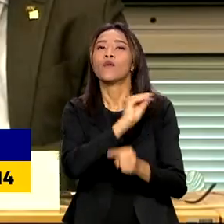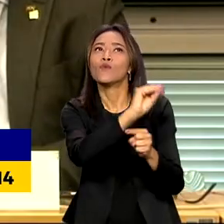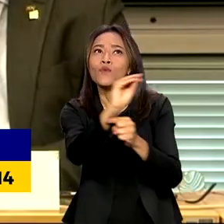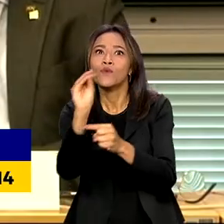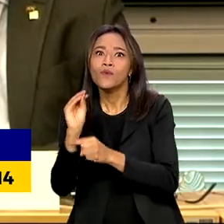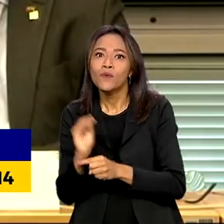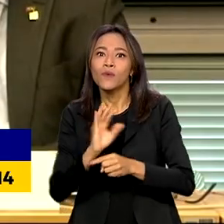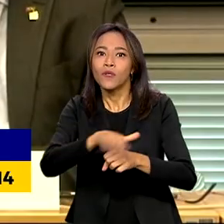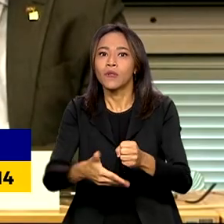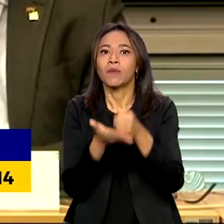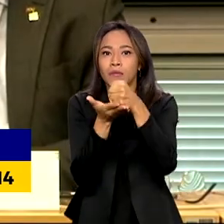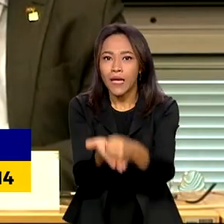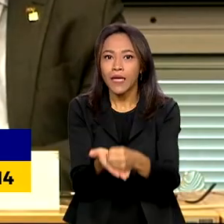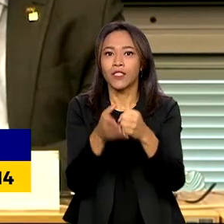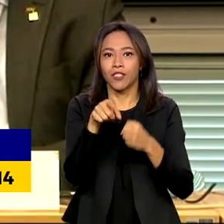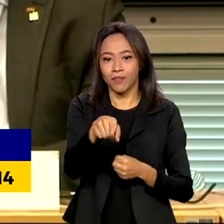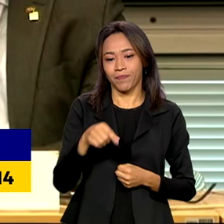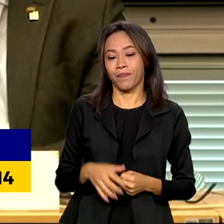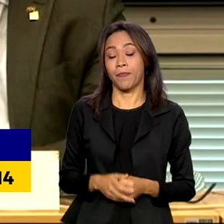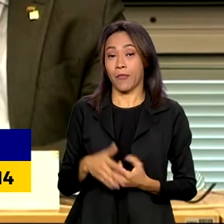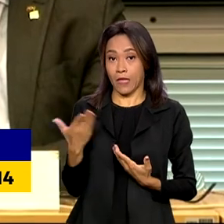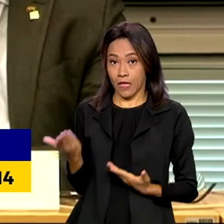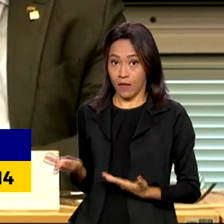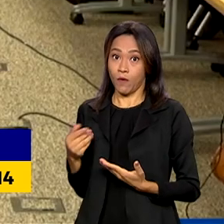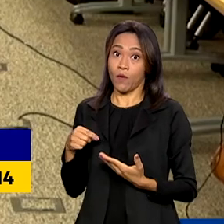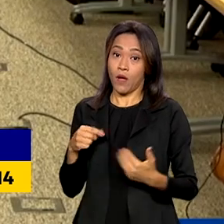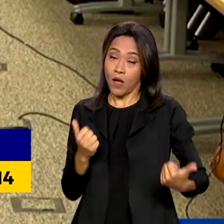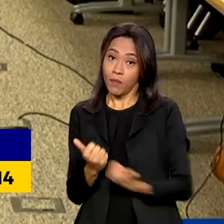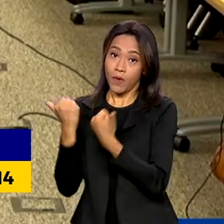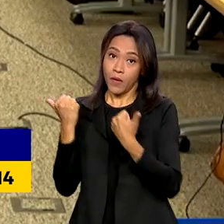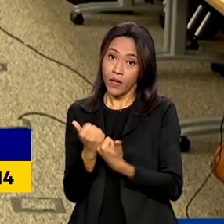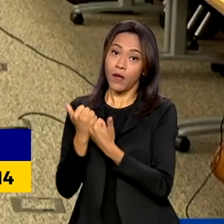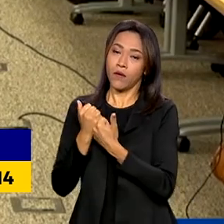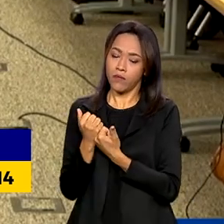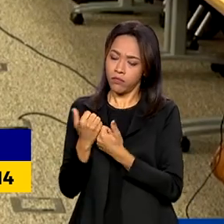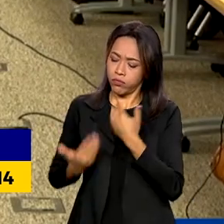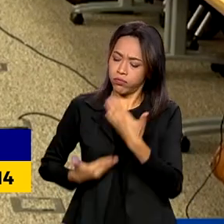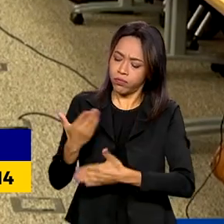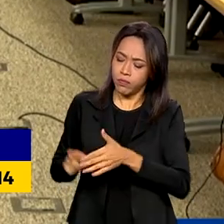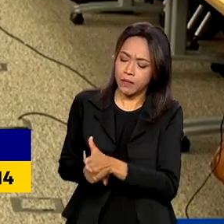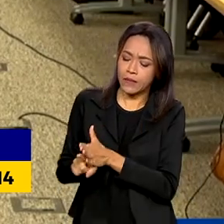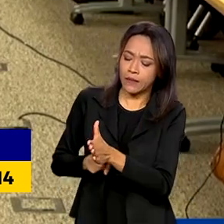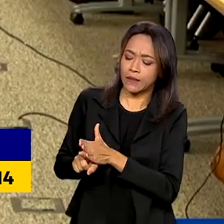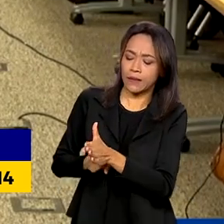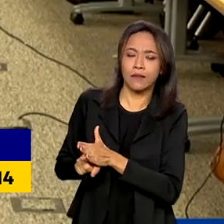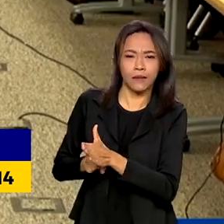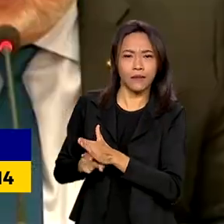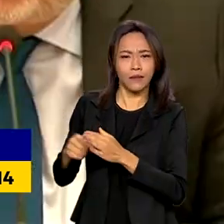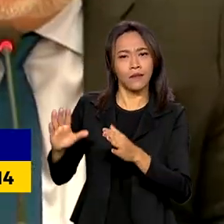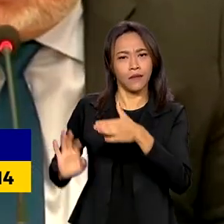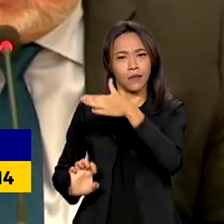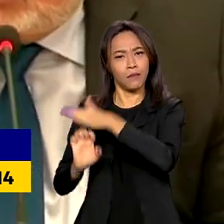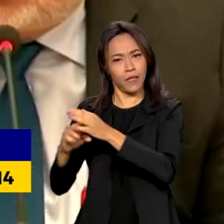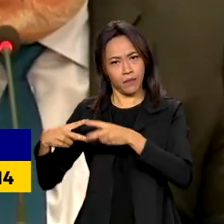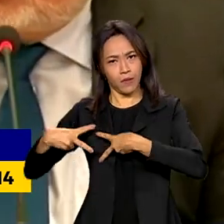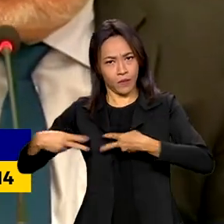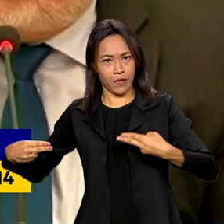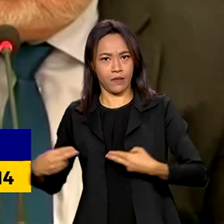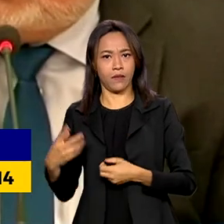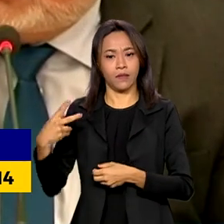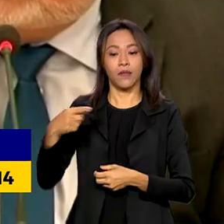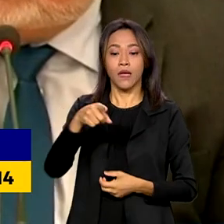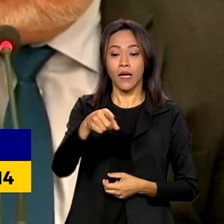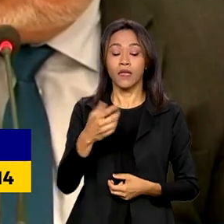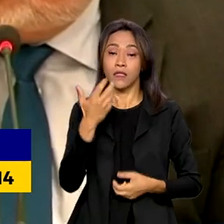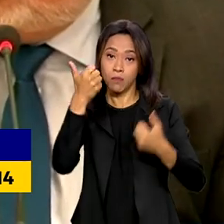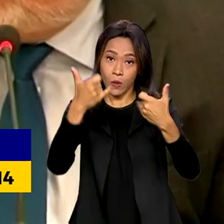energética da Petrobras, assim como o desenvolvimento científico e tecnológico da empresa. Em 15 anos nós já teremos